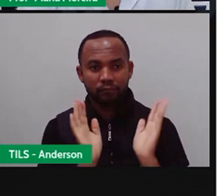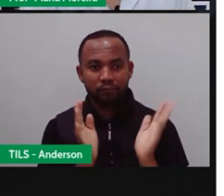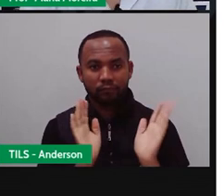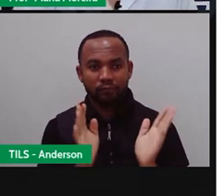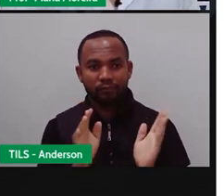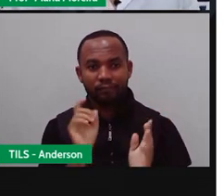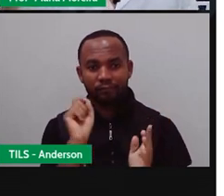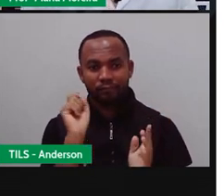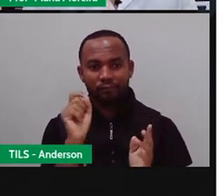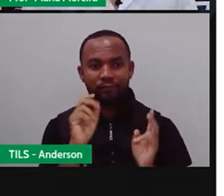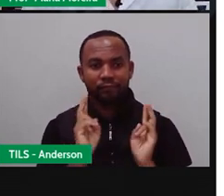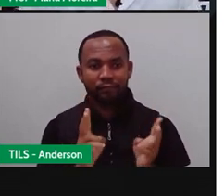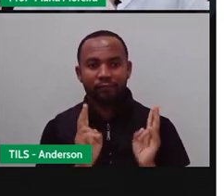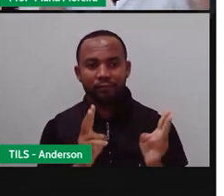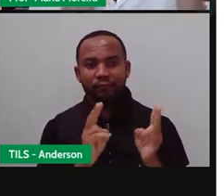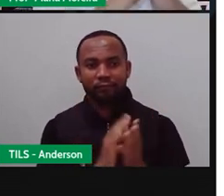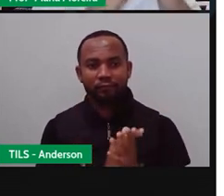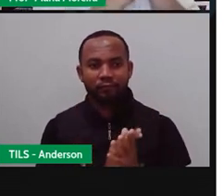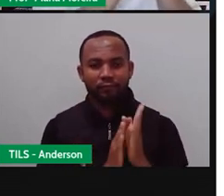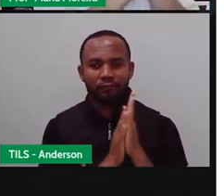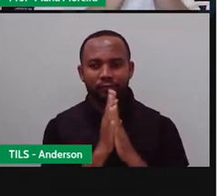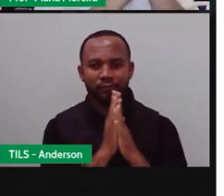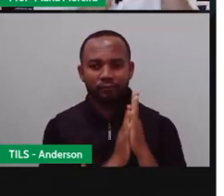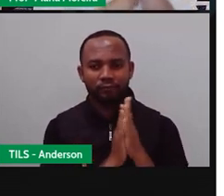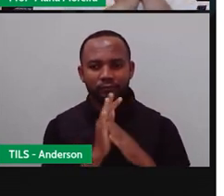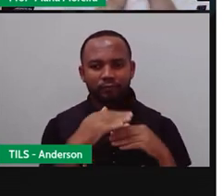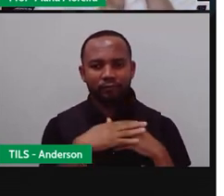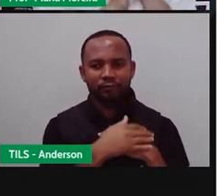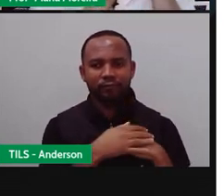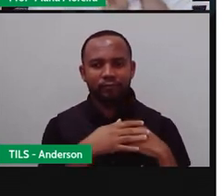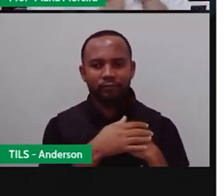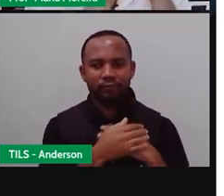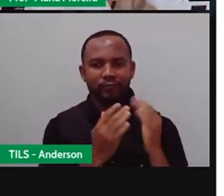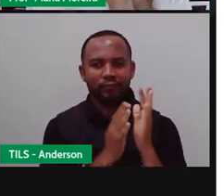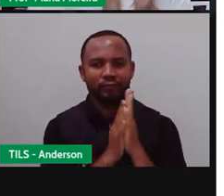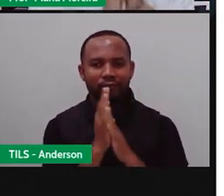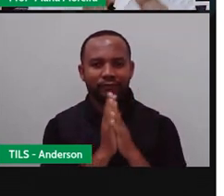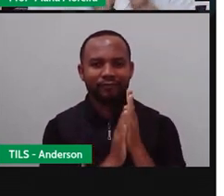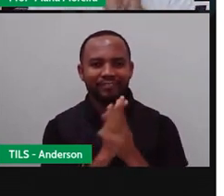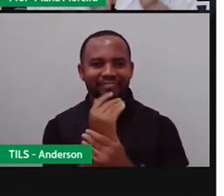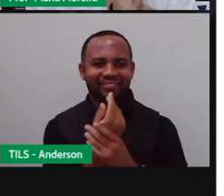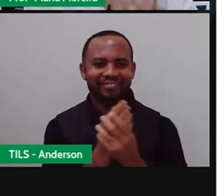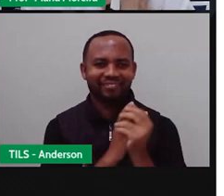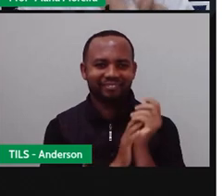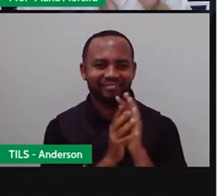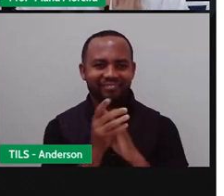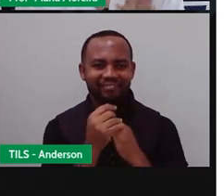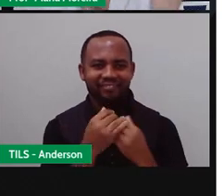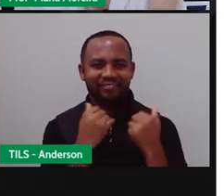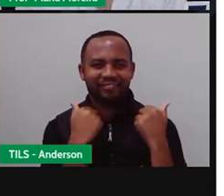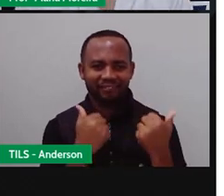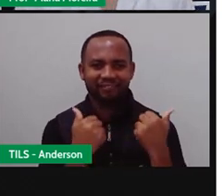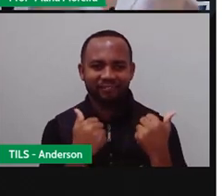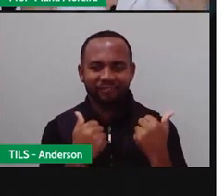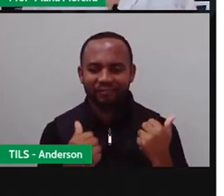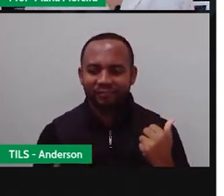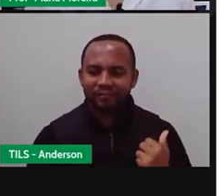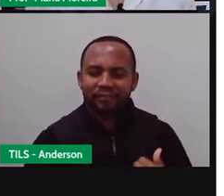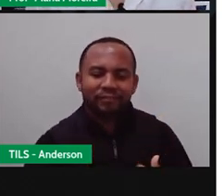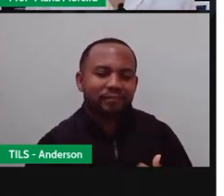Aí o quê? Para encerrar. Lava uma mão. Lava outra. Lava uma mão.